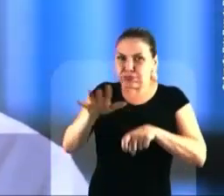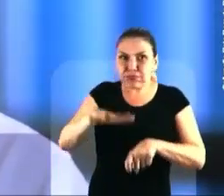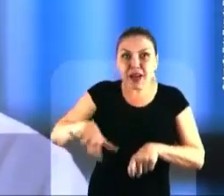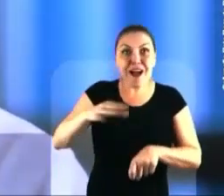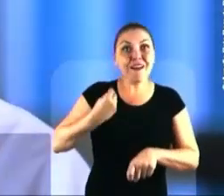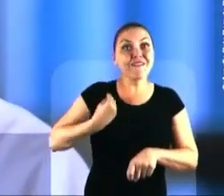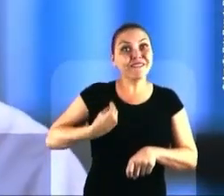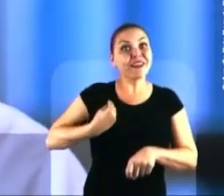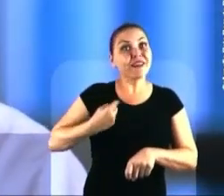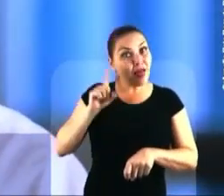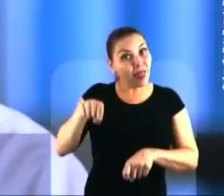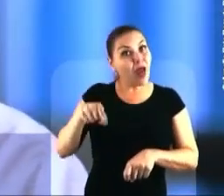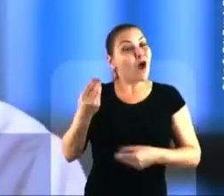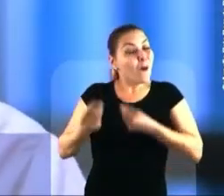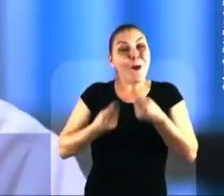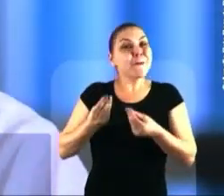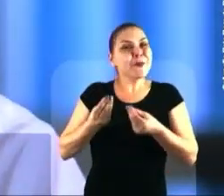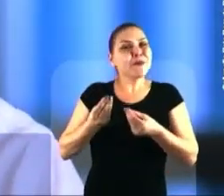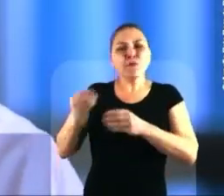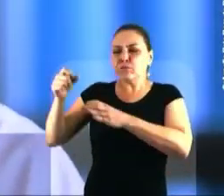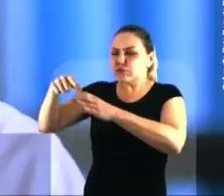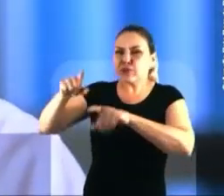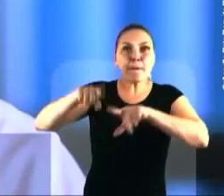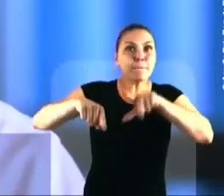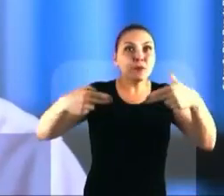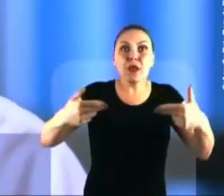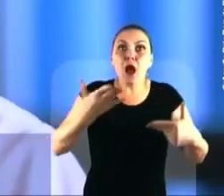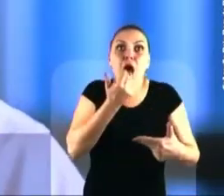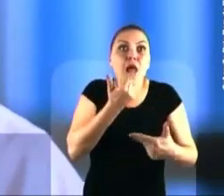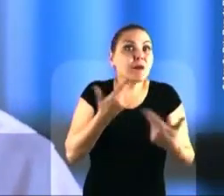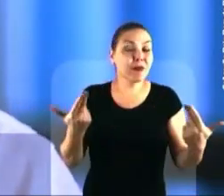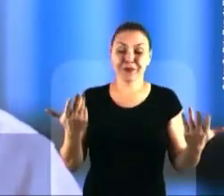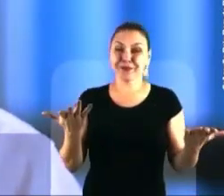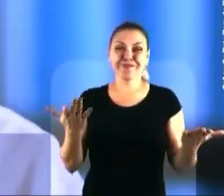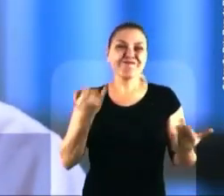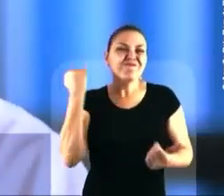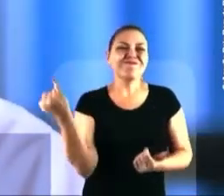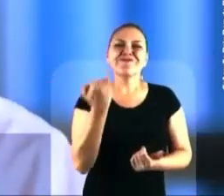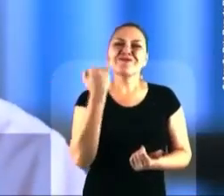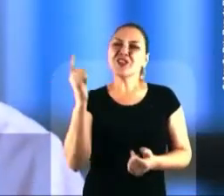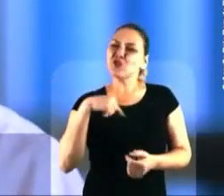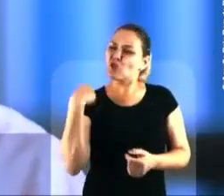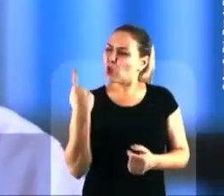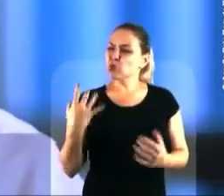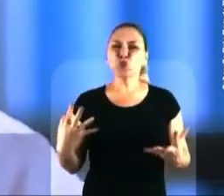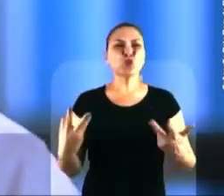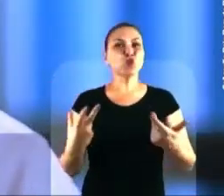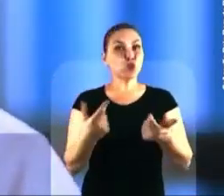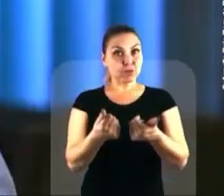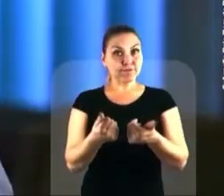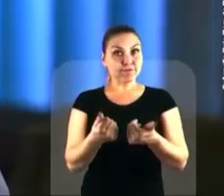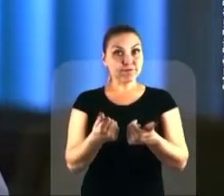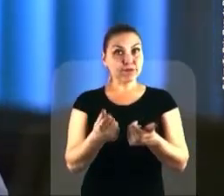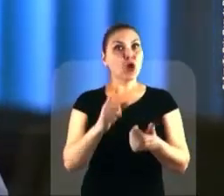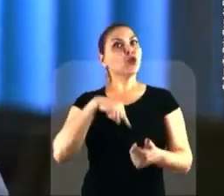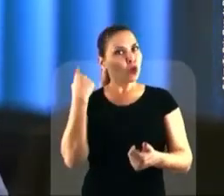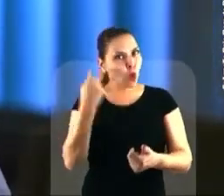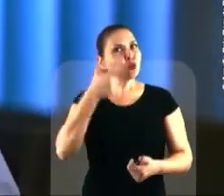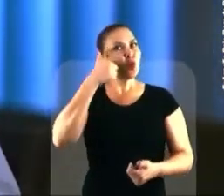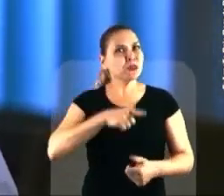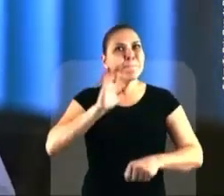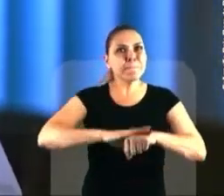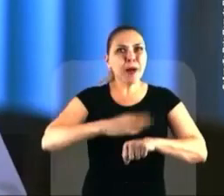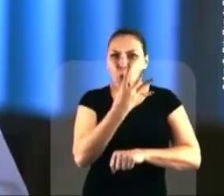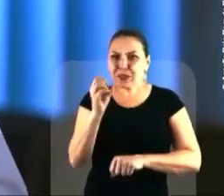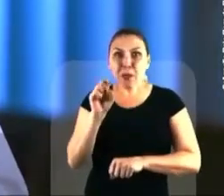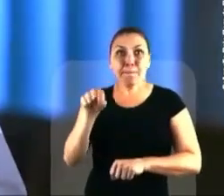campo e a sua vida passou a ser essa, produzir alimentos tão necessários para todos nós. Nós concedemos